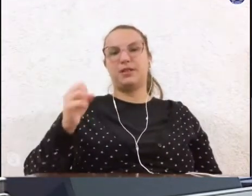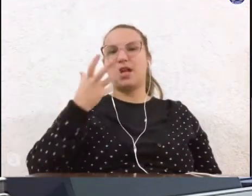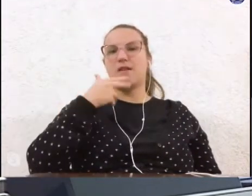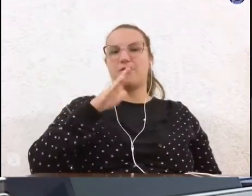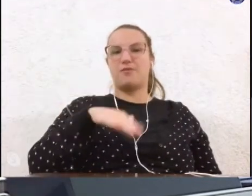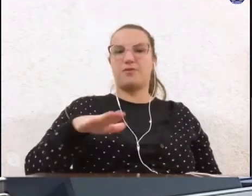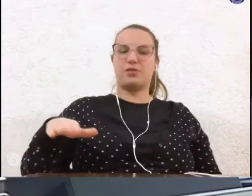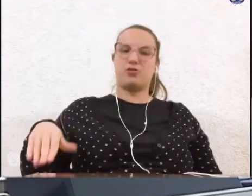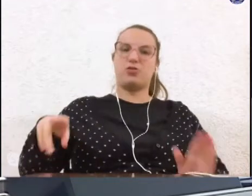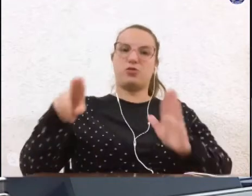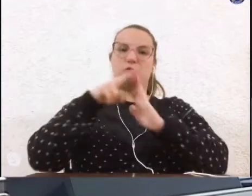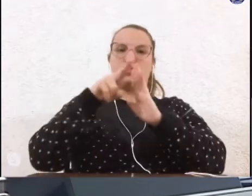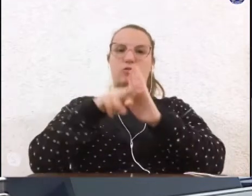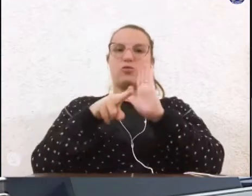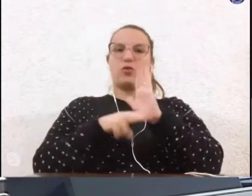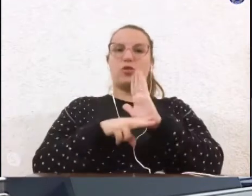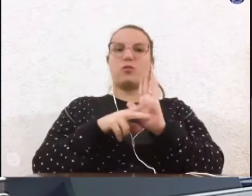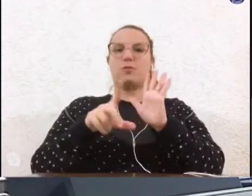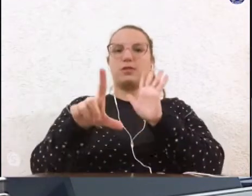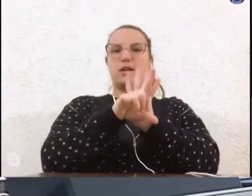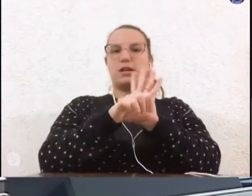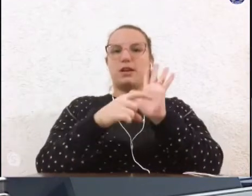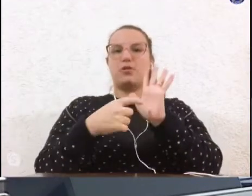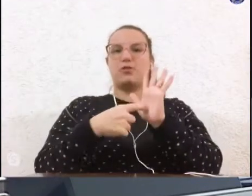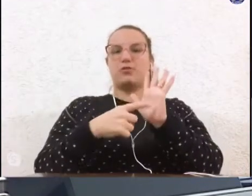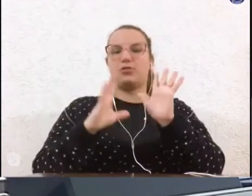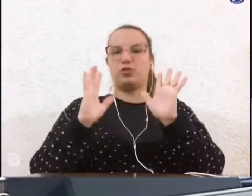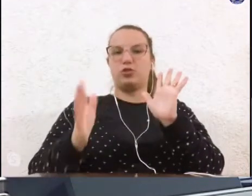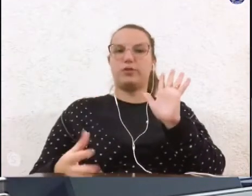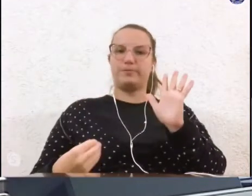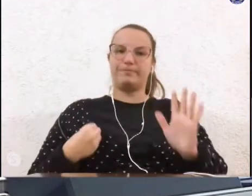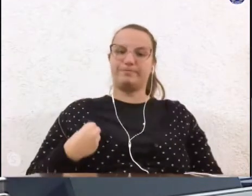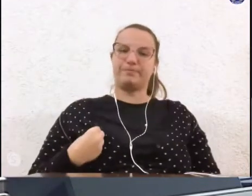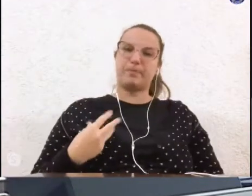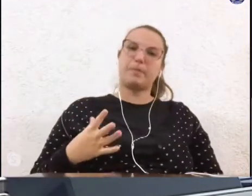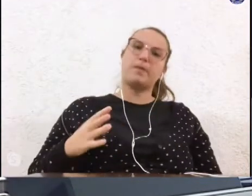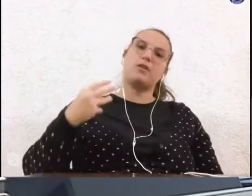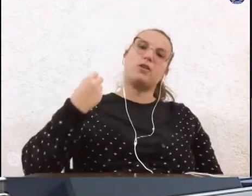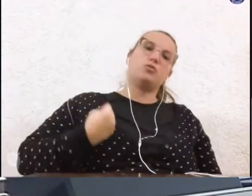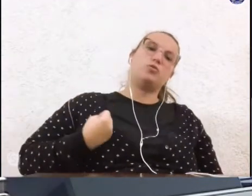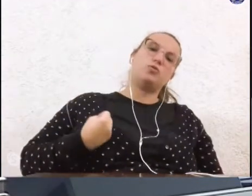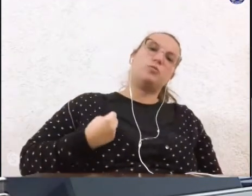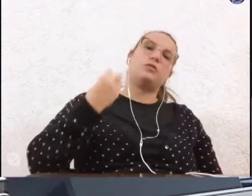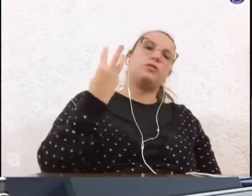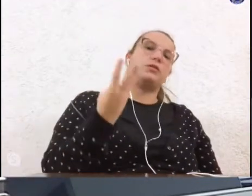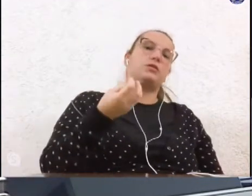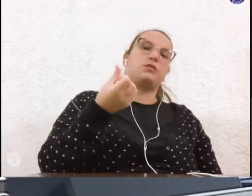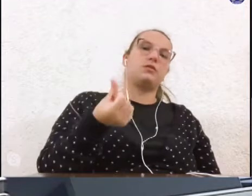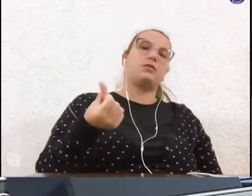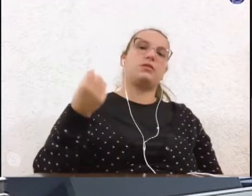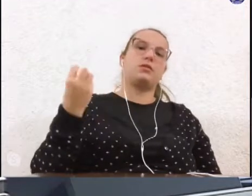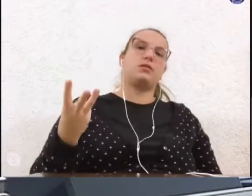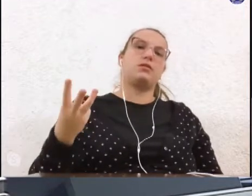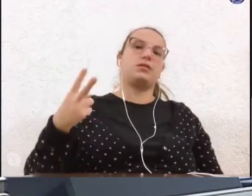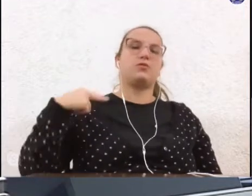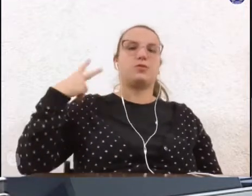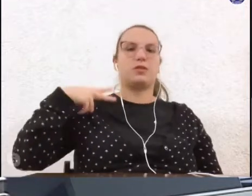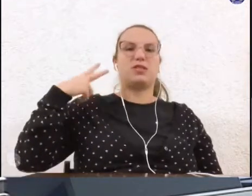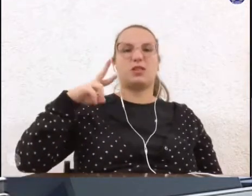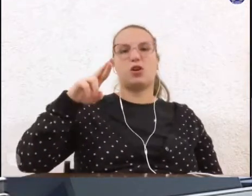normas legais vigentes. Número 363 de autoria da vereadora Rosiello,